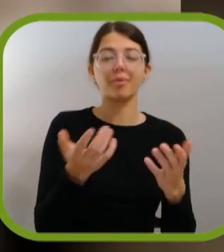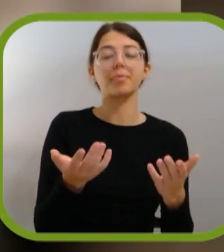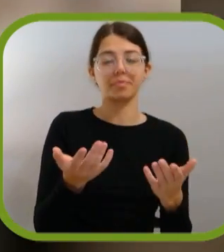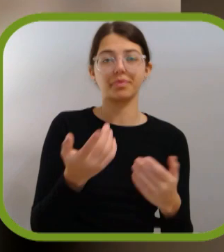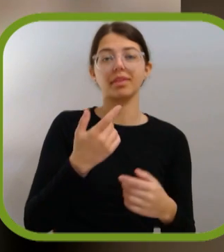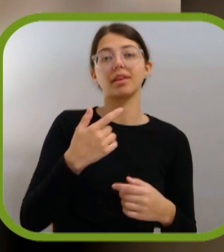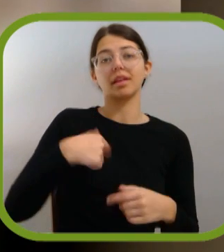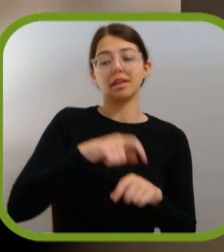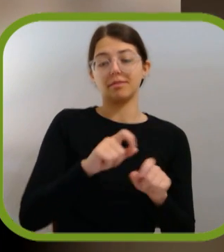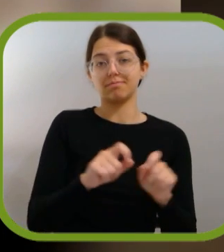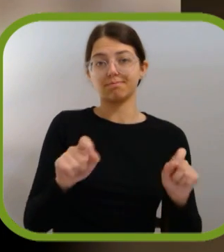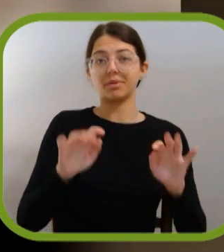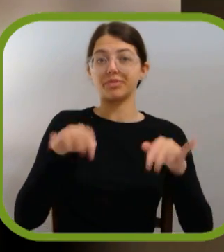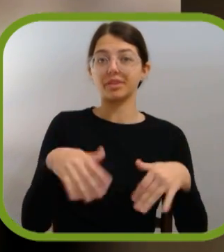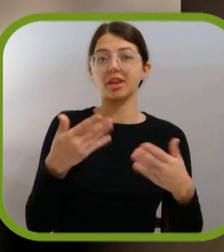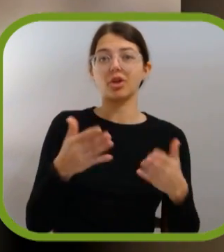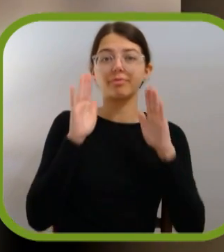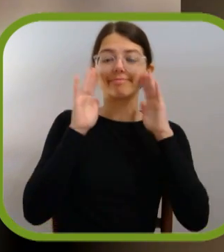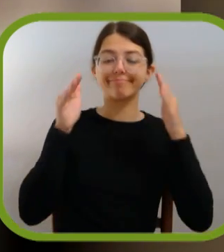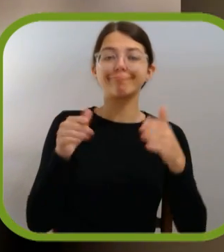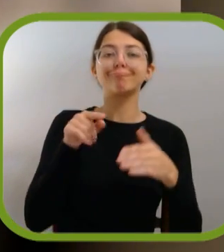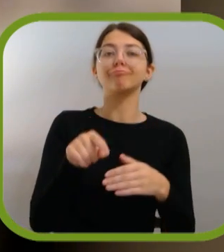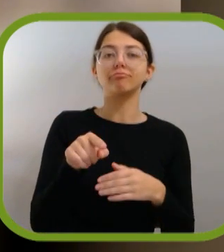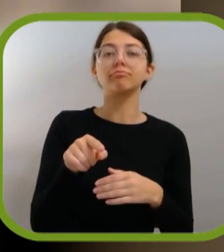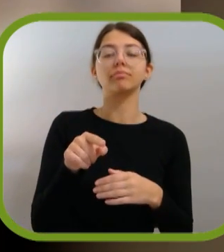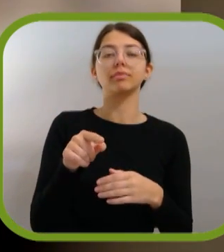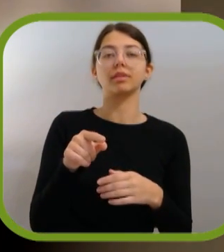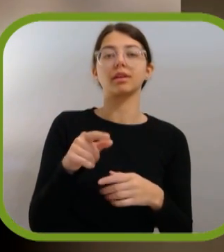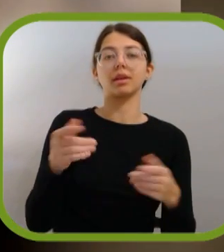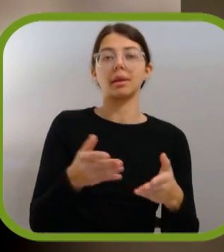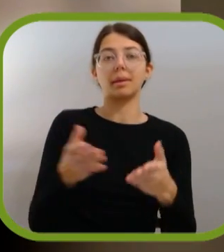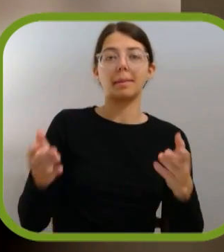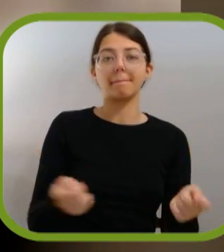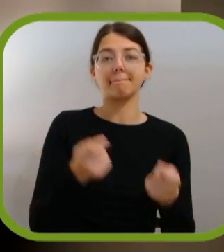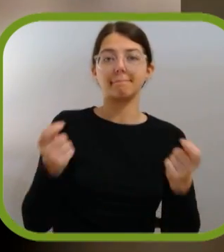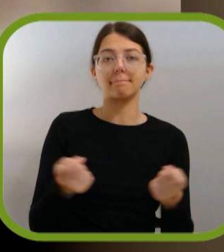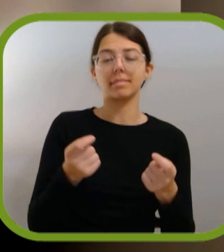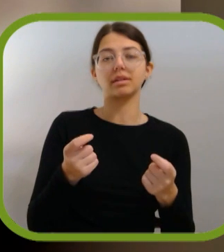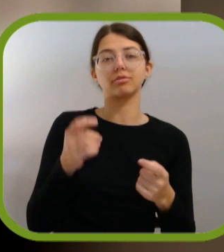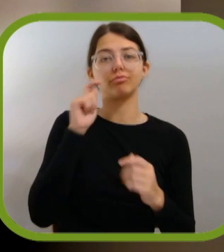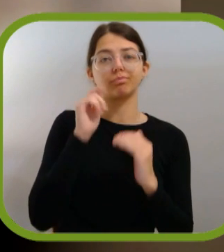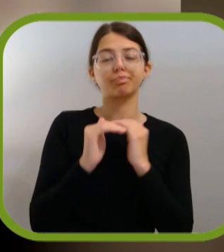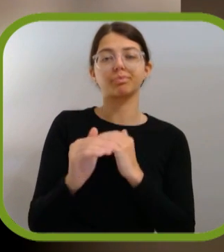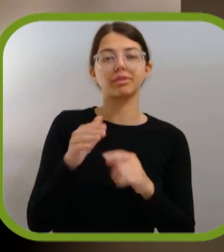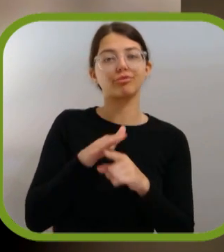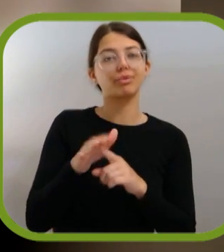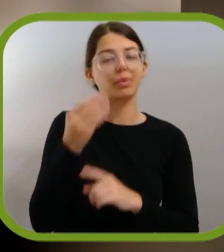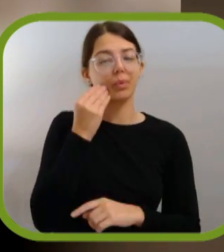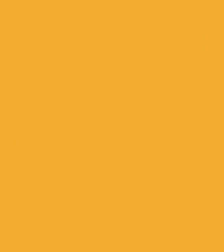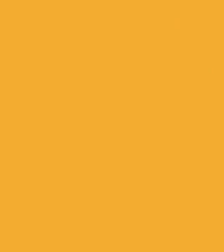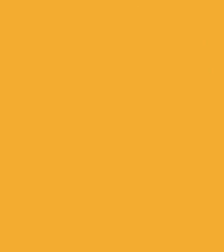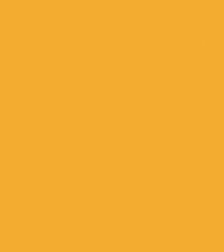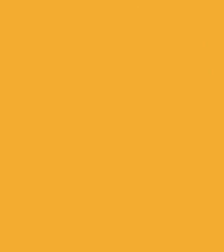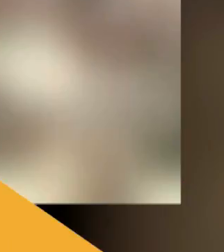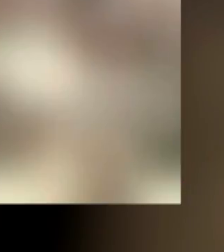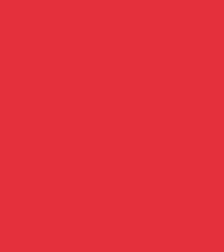disponibilidade, terminamos assim mais um Panorâmica, desta vez com o foco no impacto do marketing na promoção do turismo sustentável.